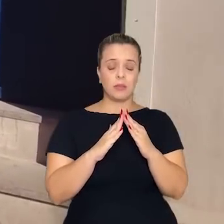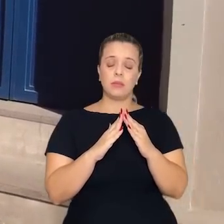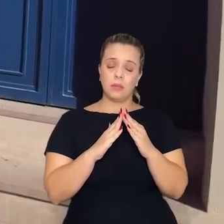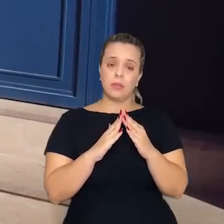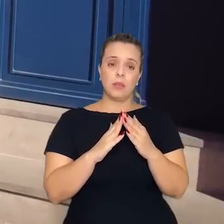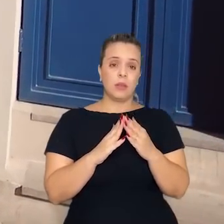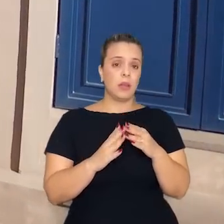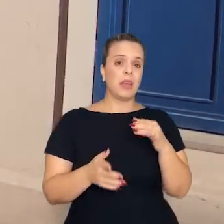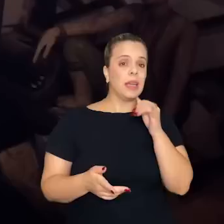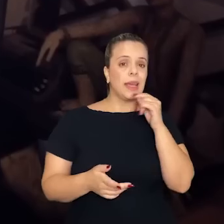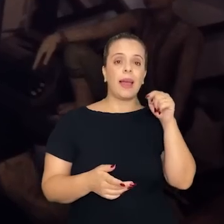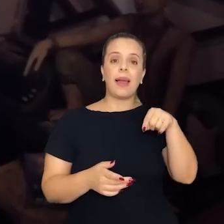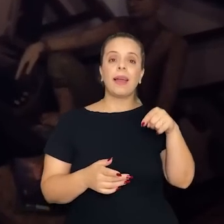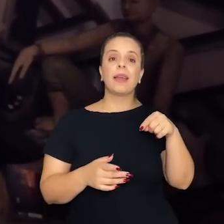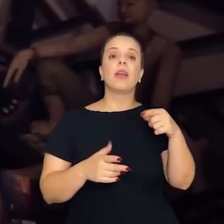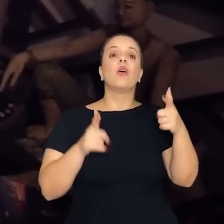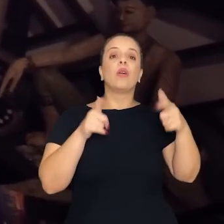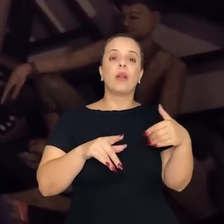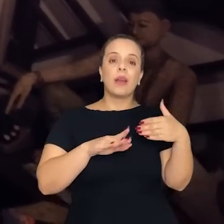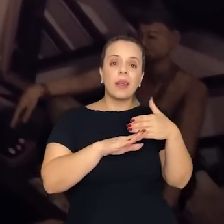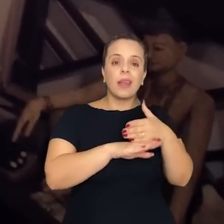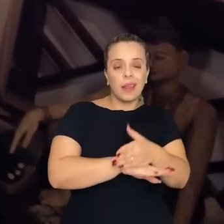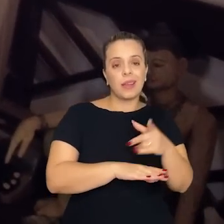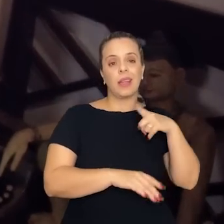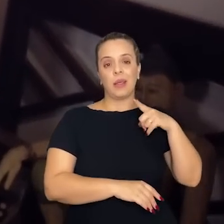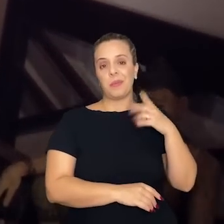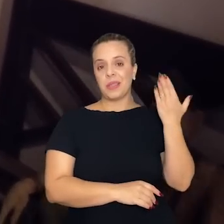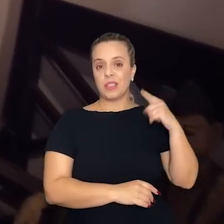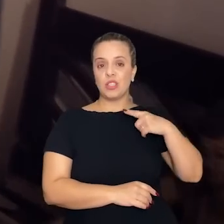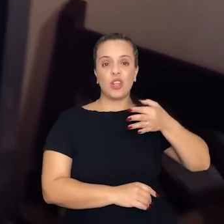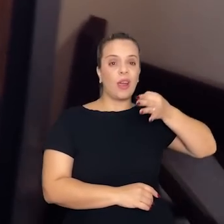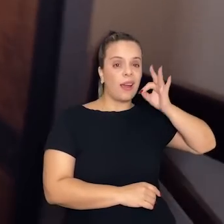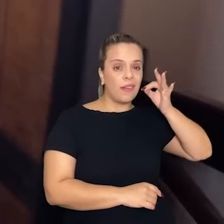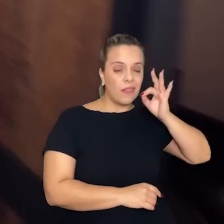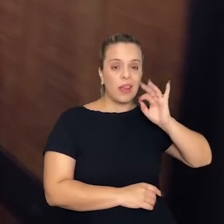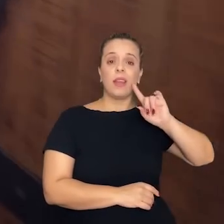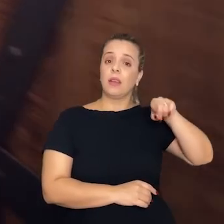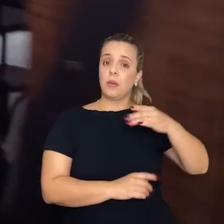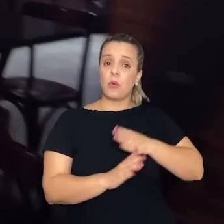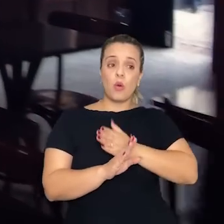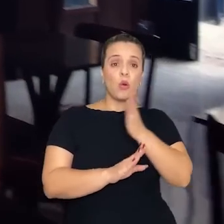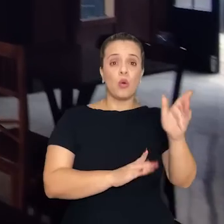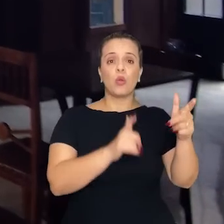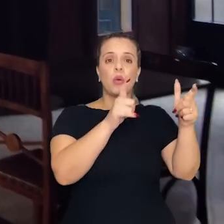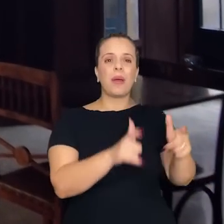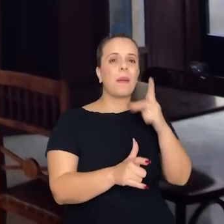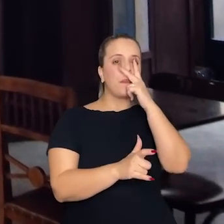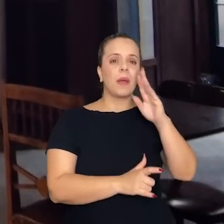Isso aqui seria a entrada do casarão onde vai ter um café que logo cai aqui numa área que vai ser um piano bar.